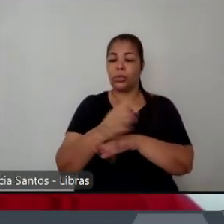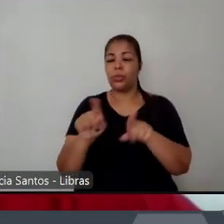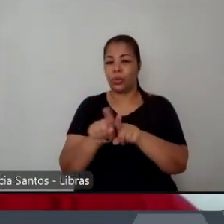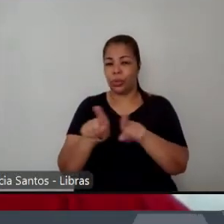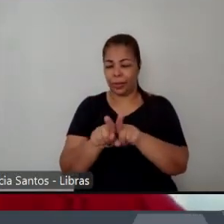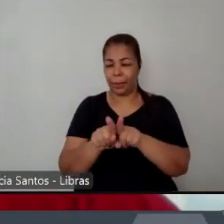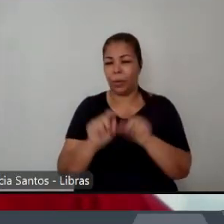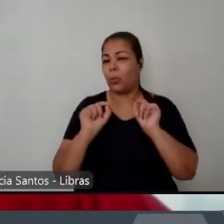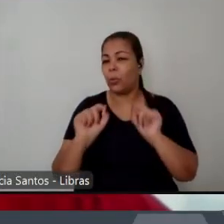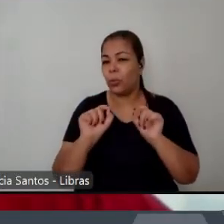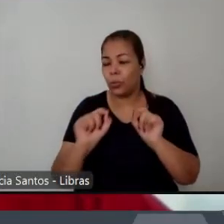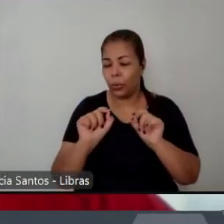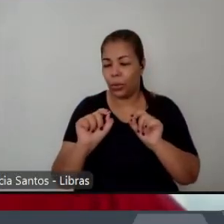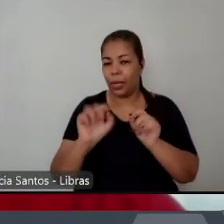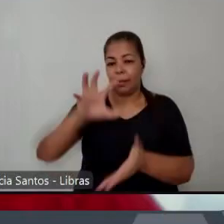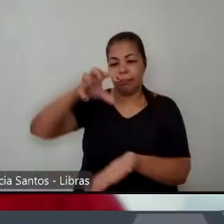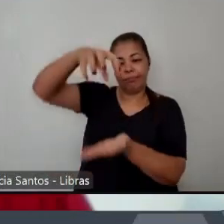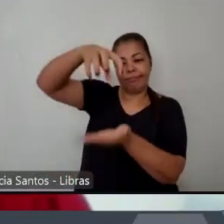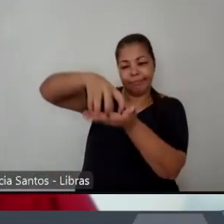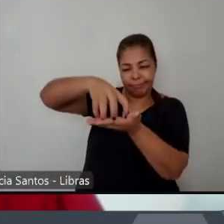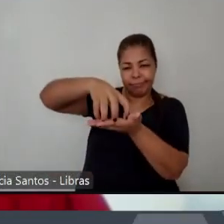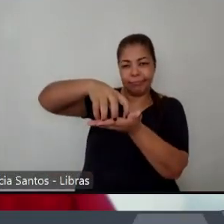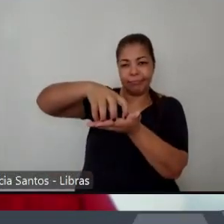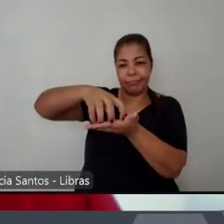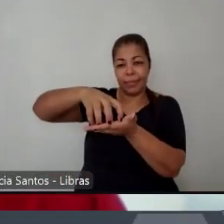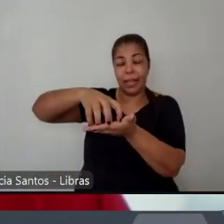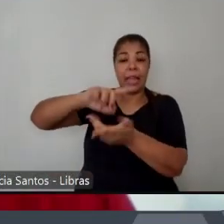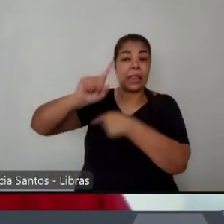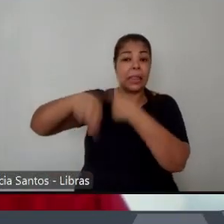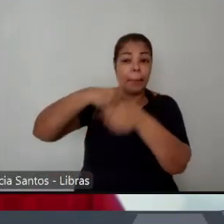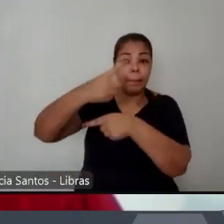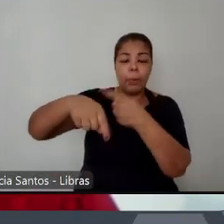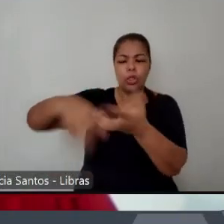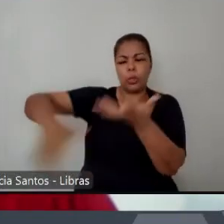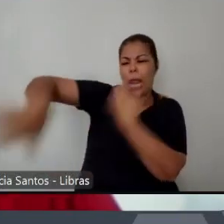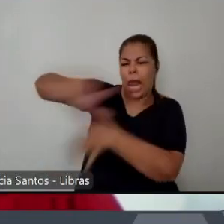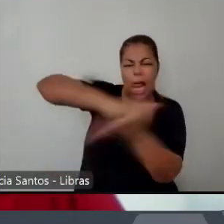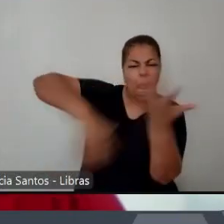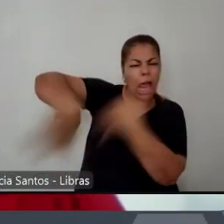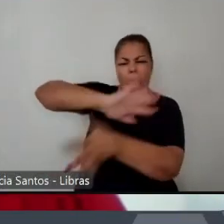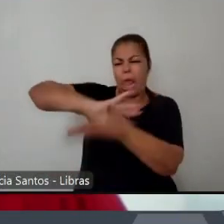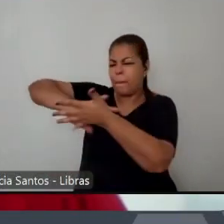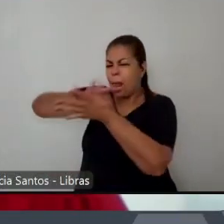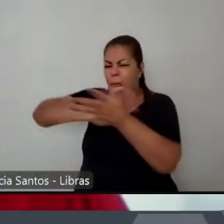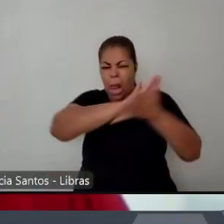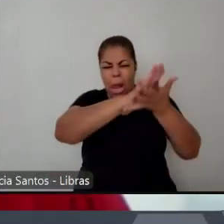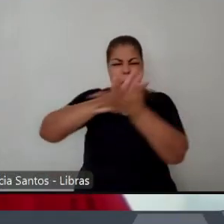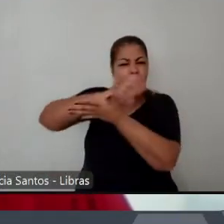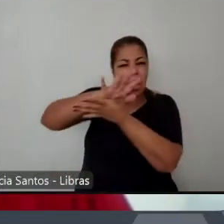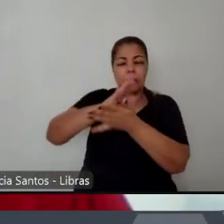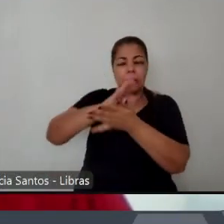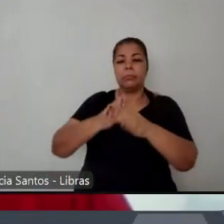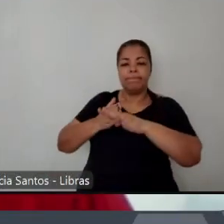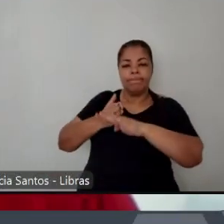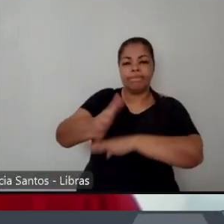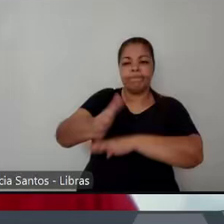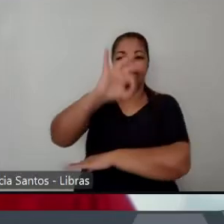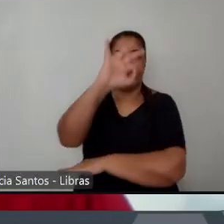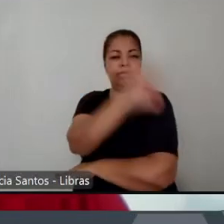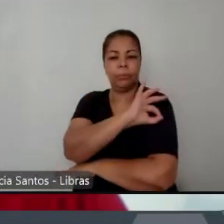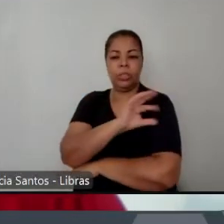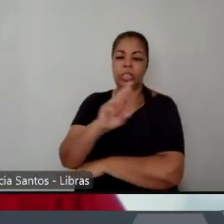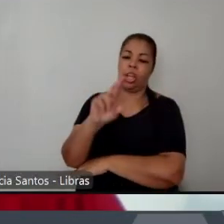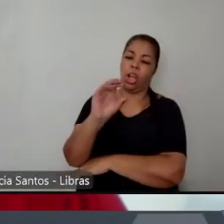111 presos o comandante desse massacre o coronel Biratã ele é